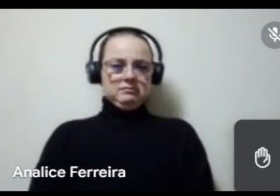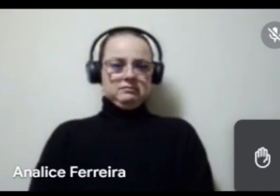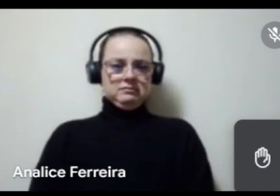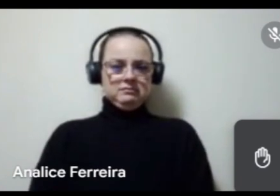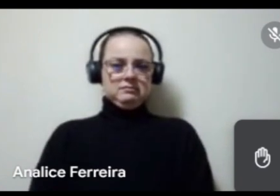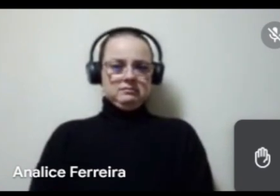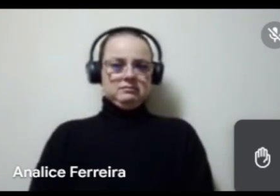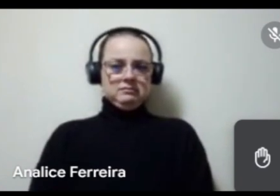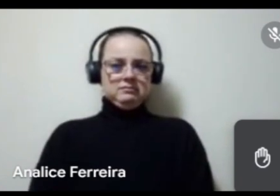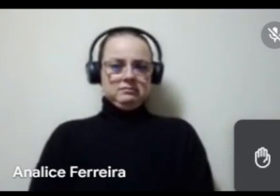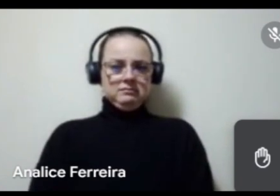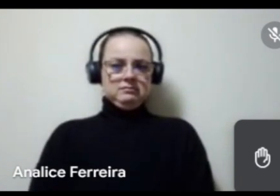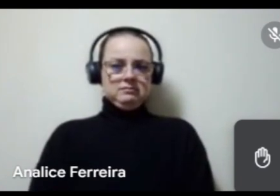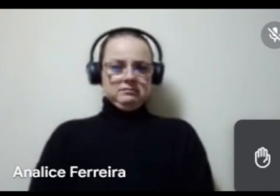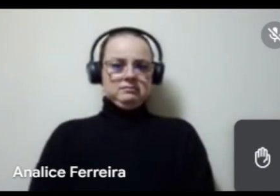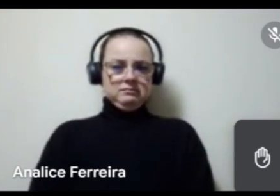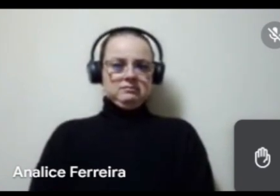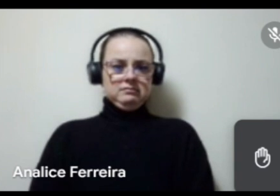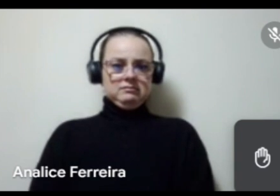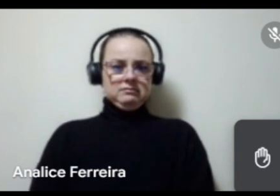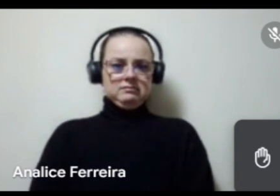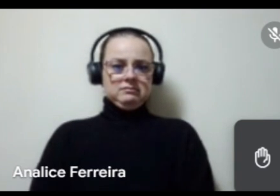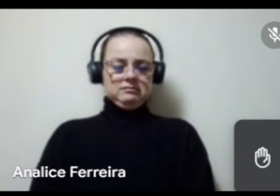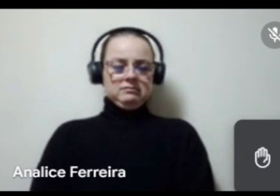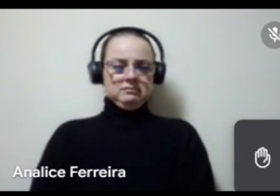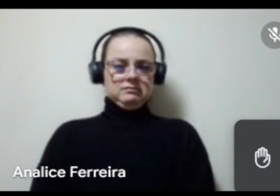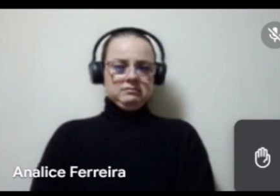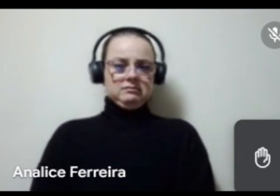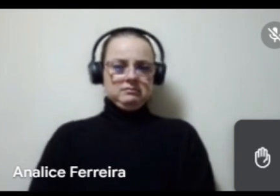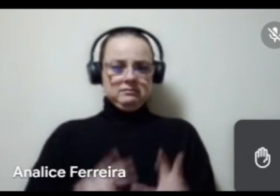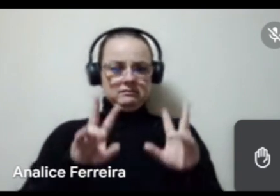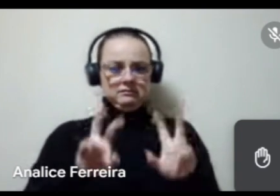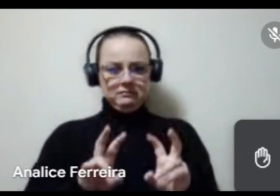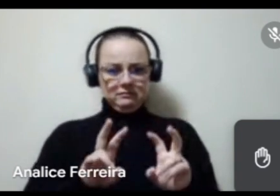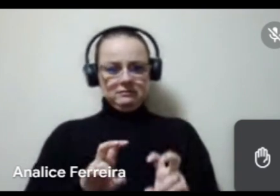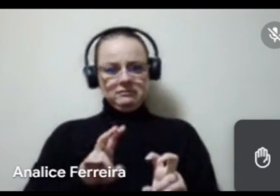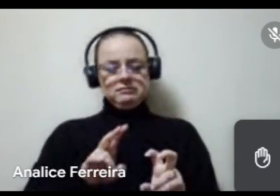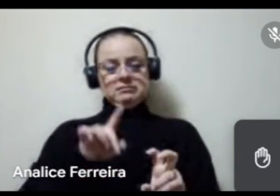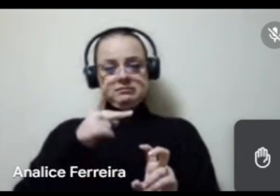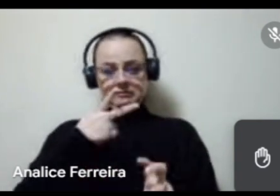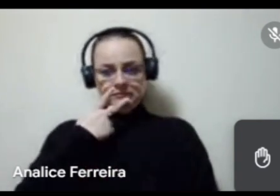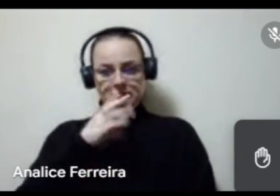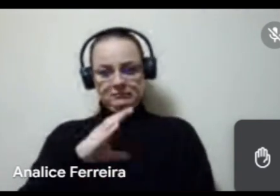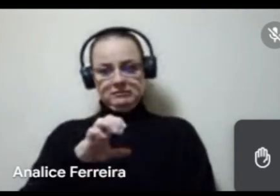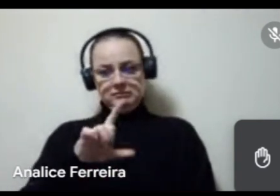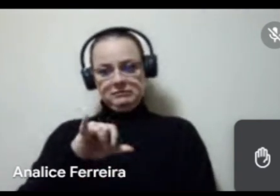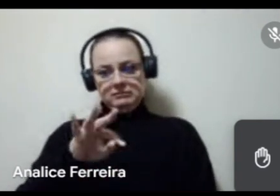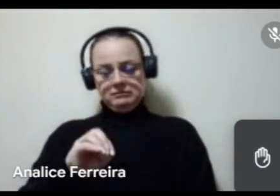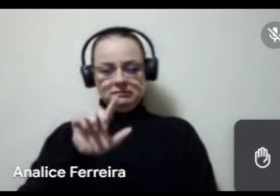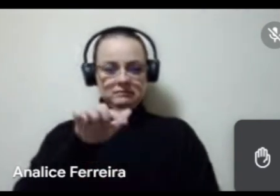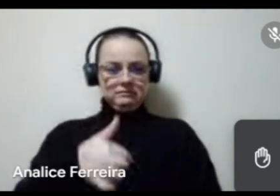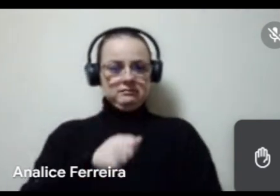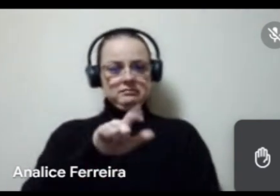resposta, ela falou que eu vou voltar ao ar, tudo bem? Isso, não é só